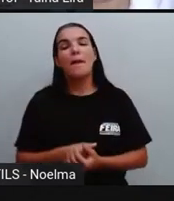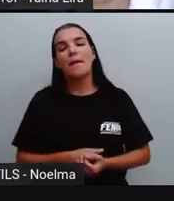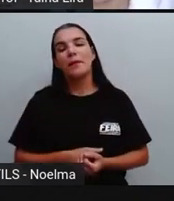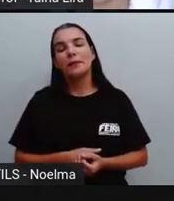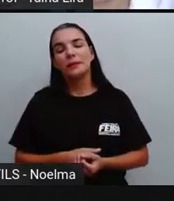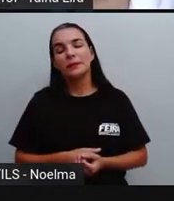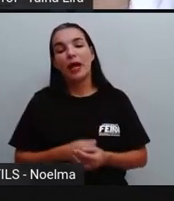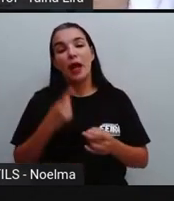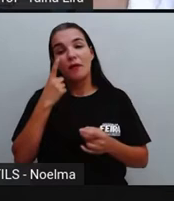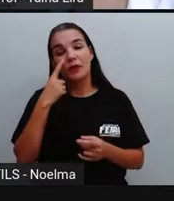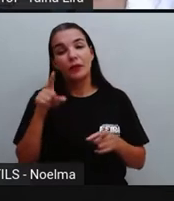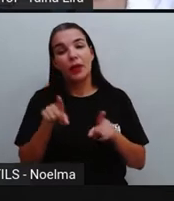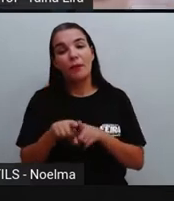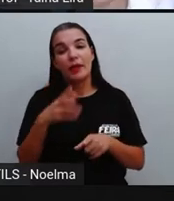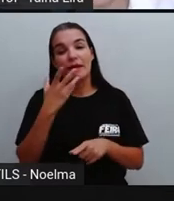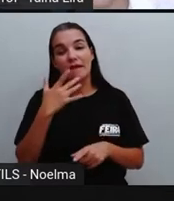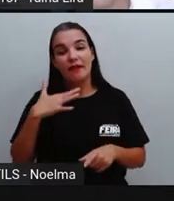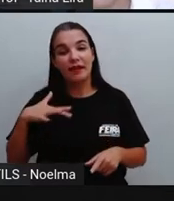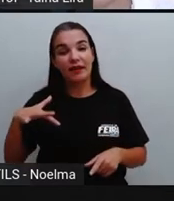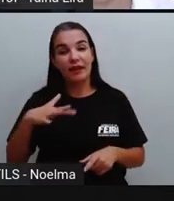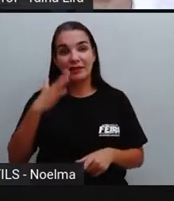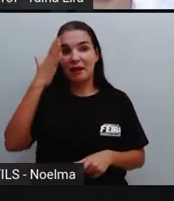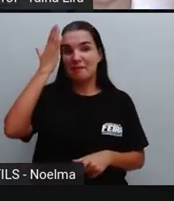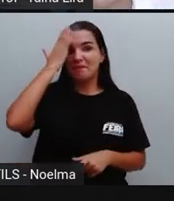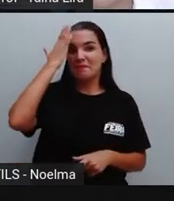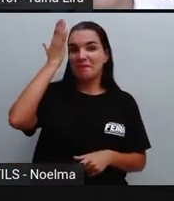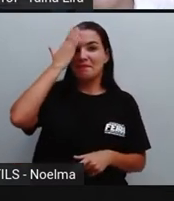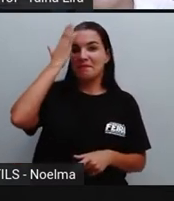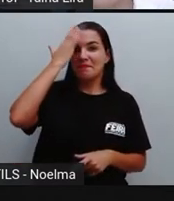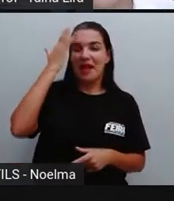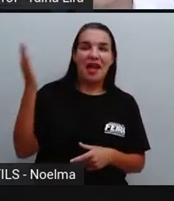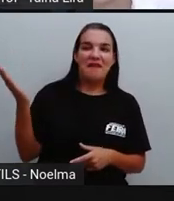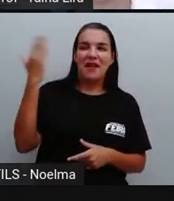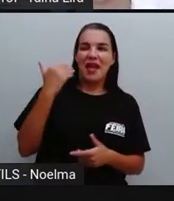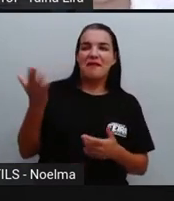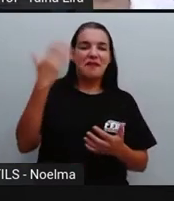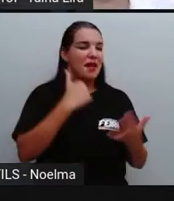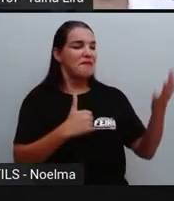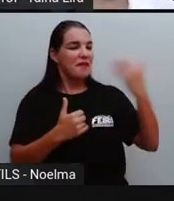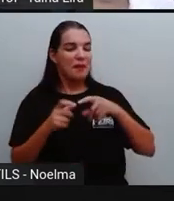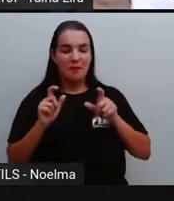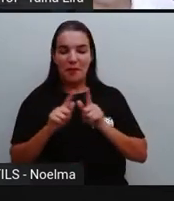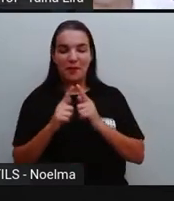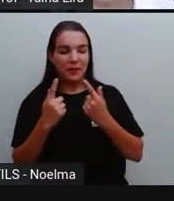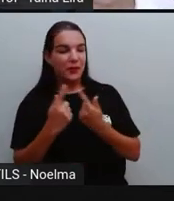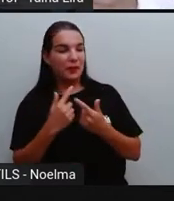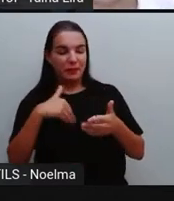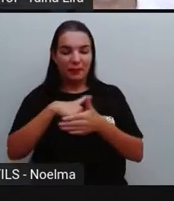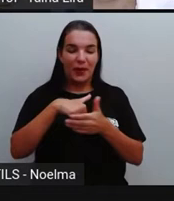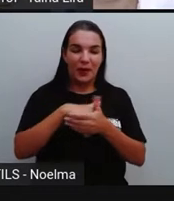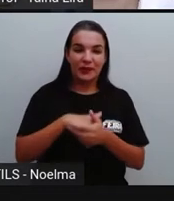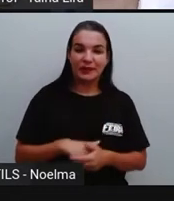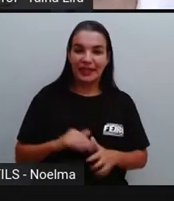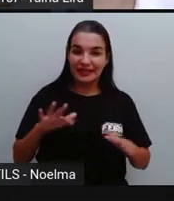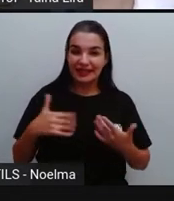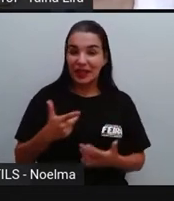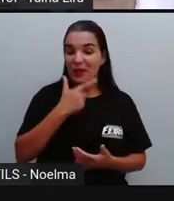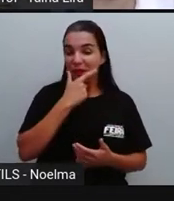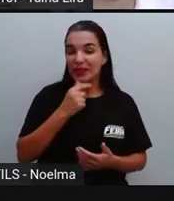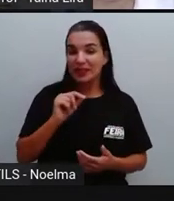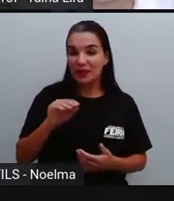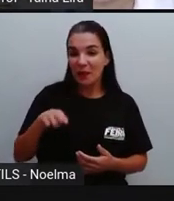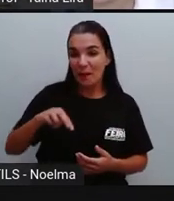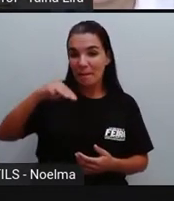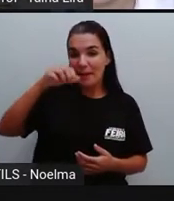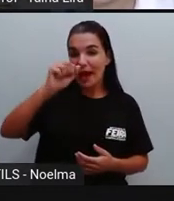Viu que tem crianças, né? Que são craques aí, que todo mundo quer no time, certo? E Marcelo ainda fala no final, ó, eu nem